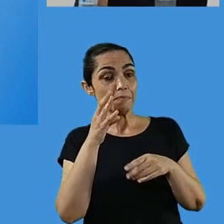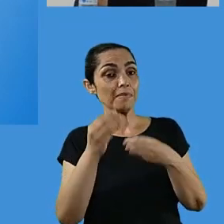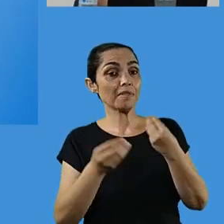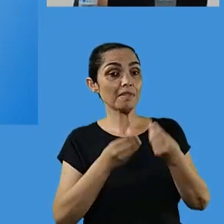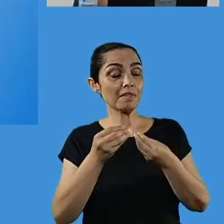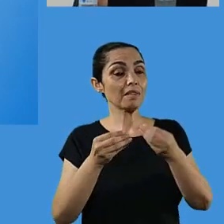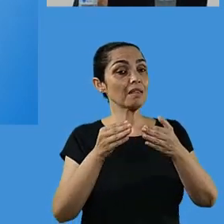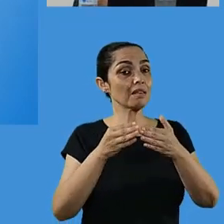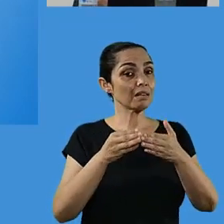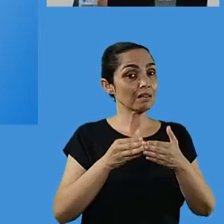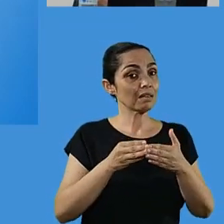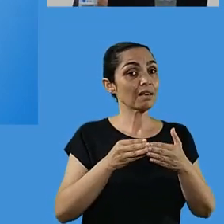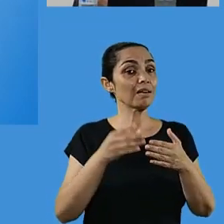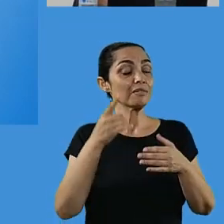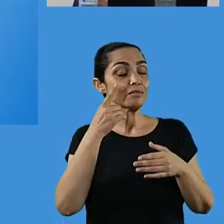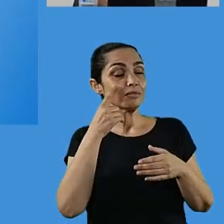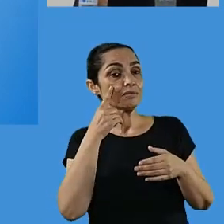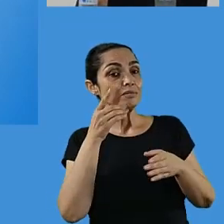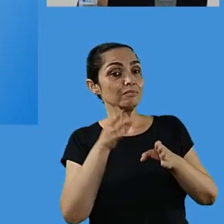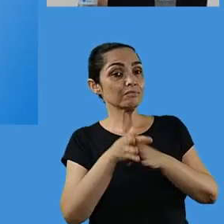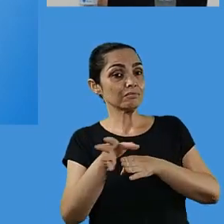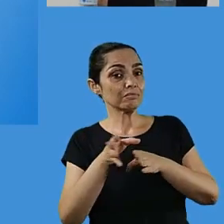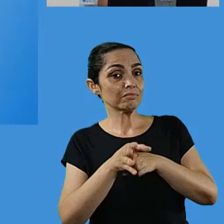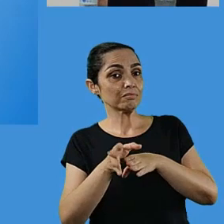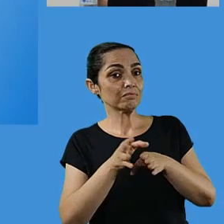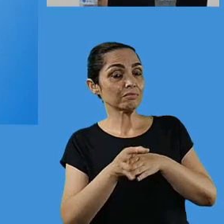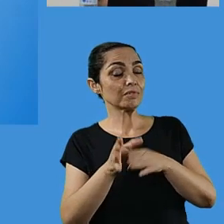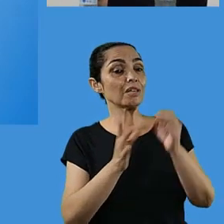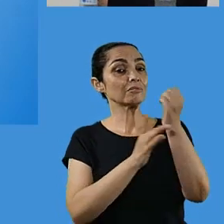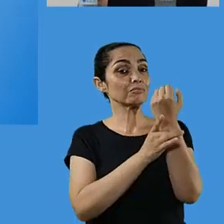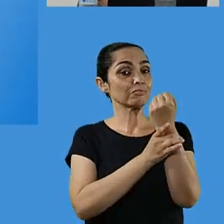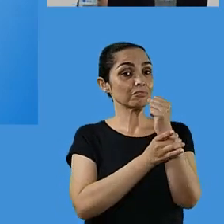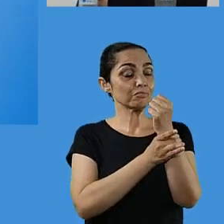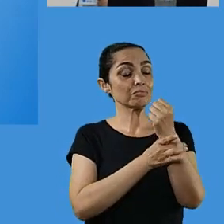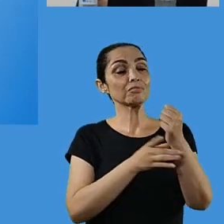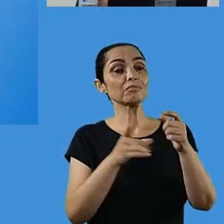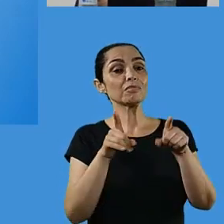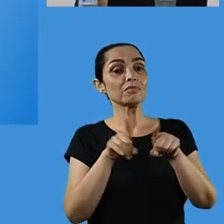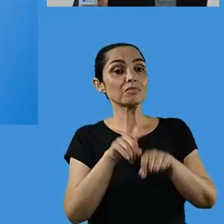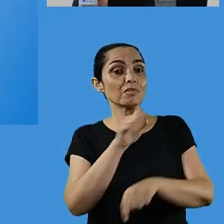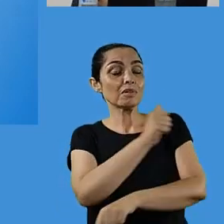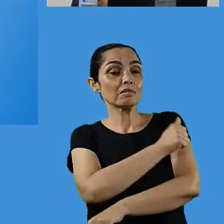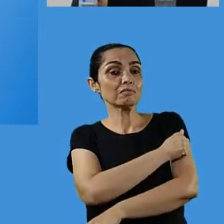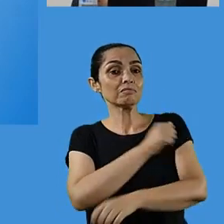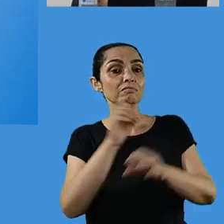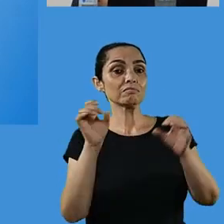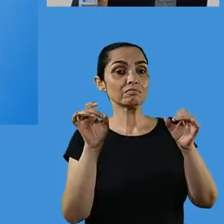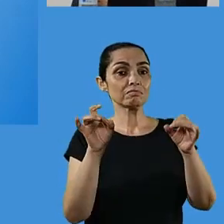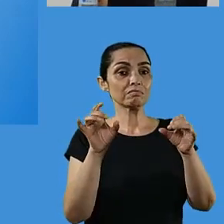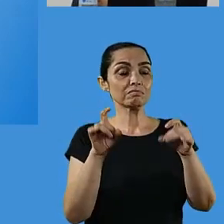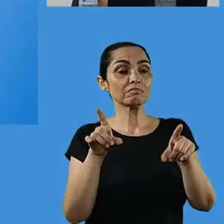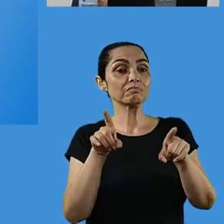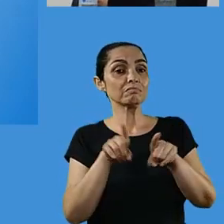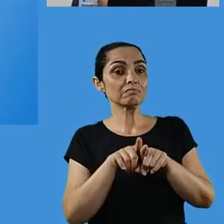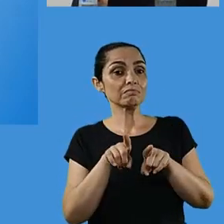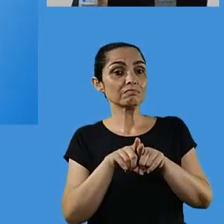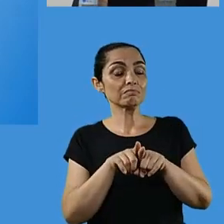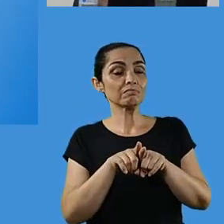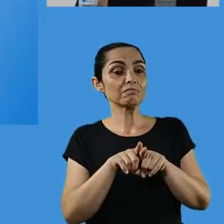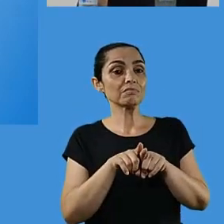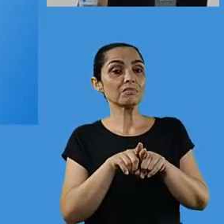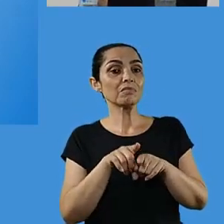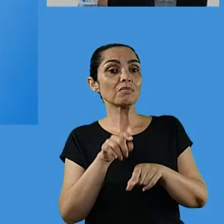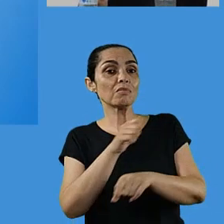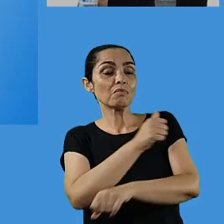as orientações sobre as questões de biossegurança para os alunos especiais. Lembrando que o aluno não é somente